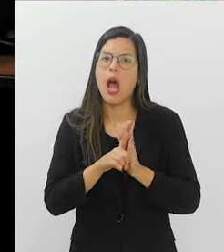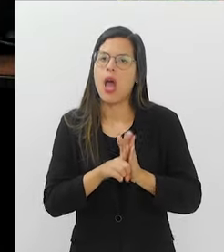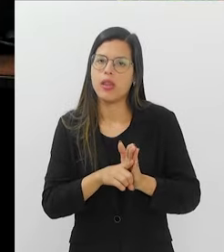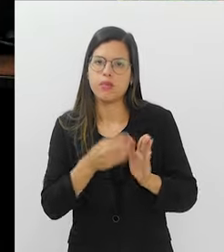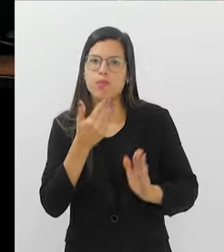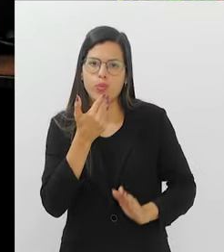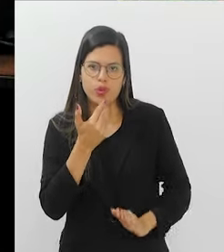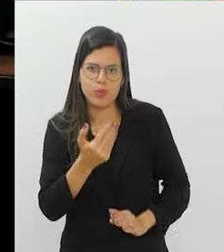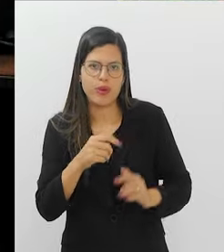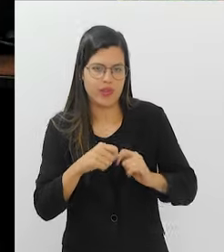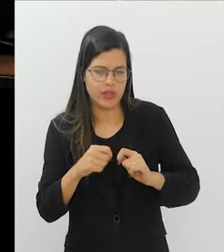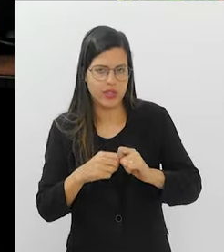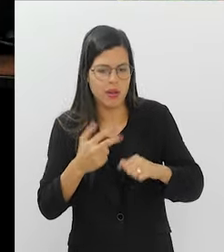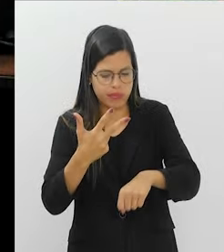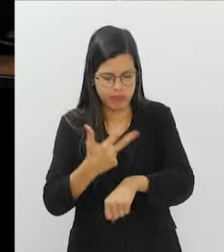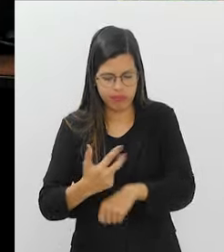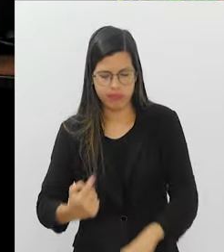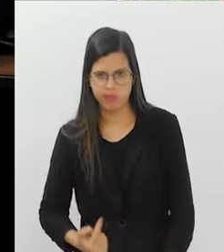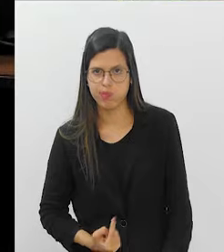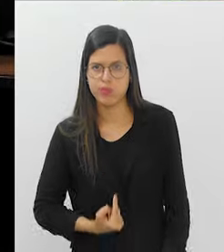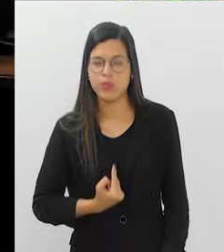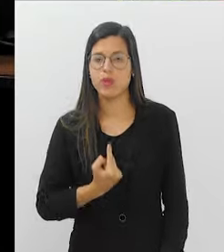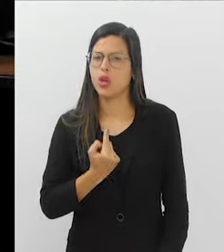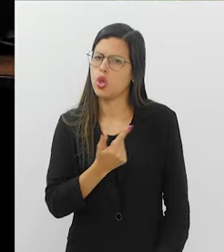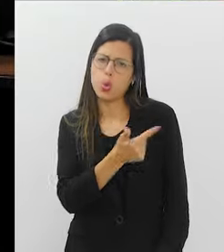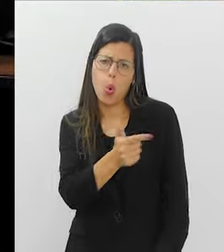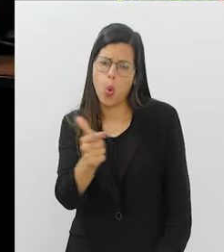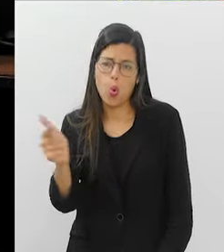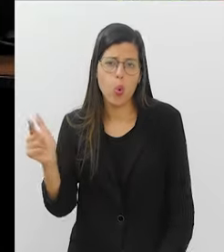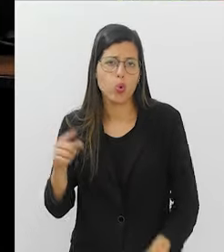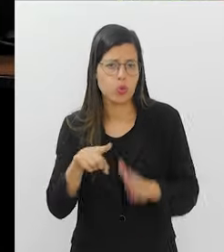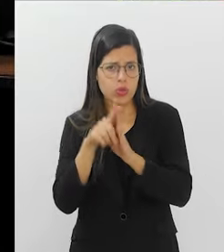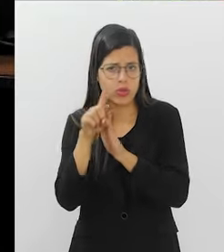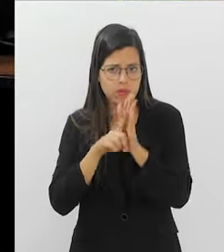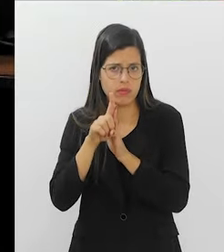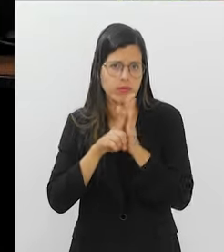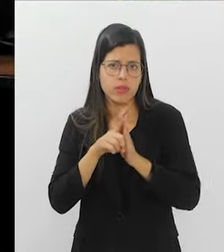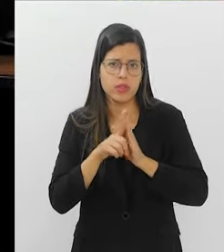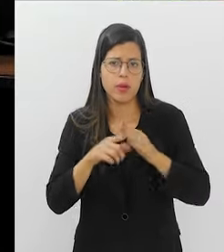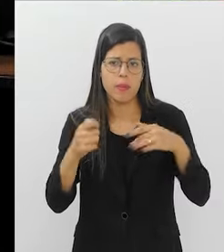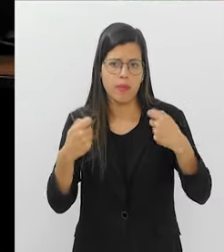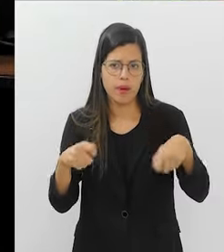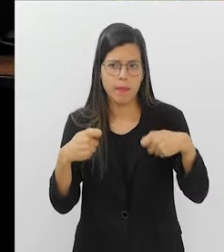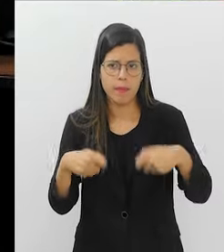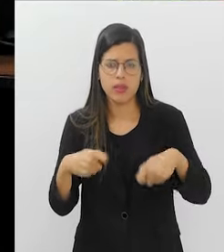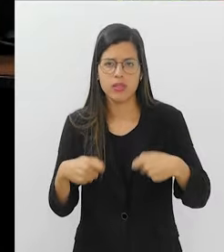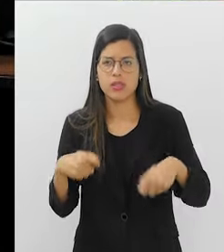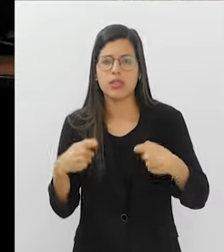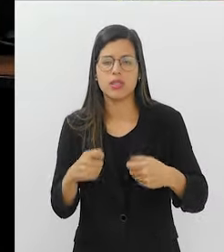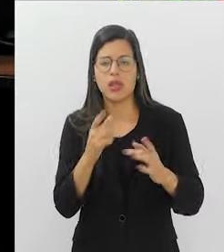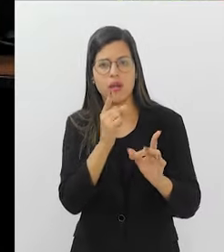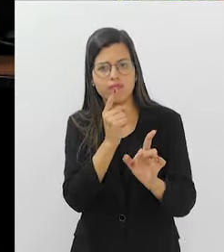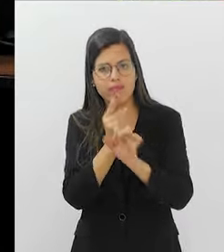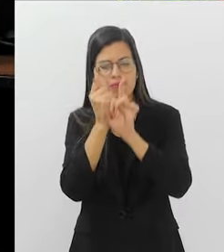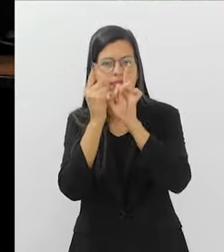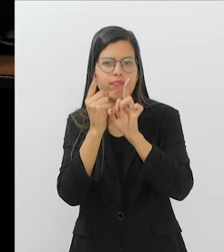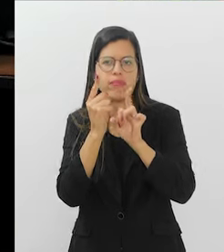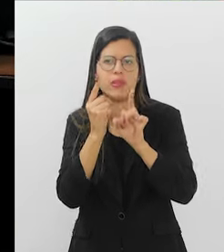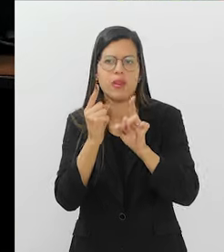indicar colonoscopia e outros exames que possam vir a ser necessários para a gente